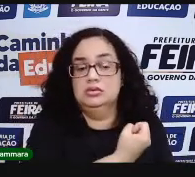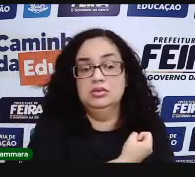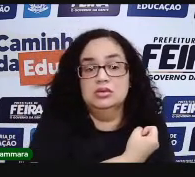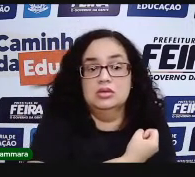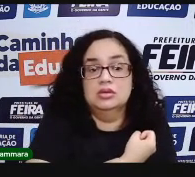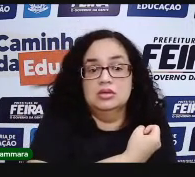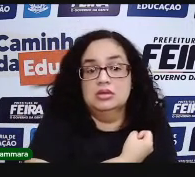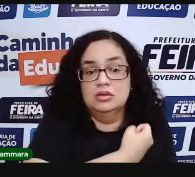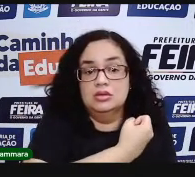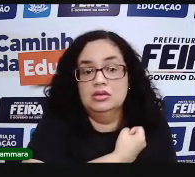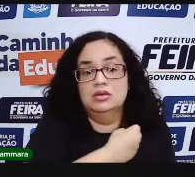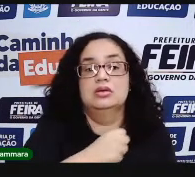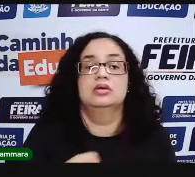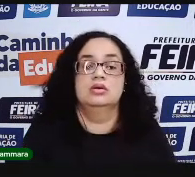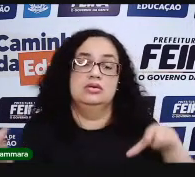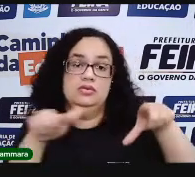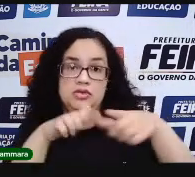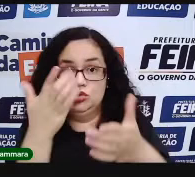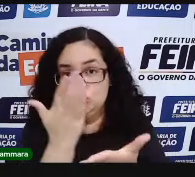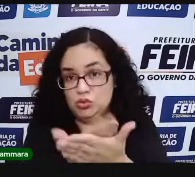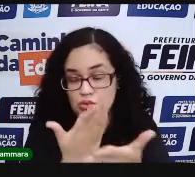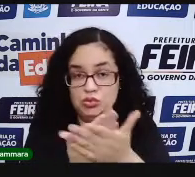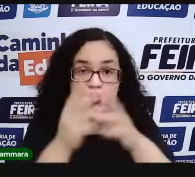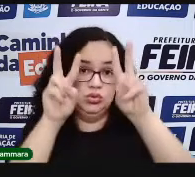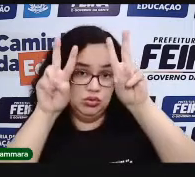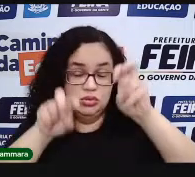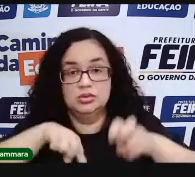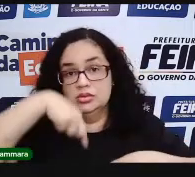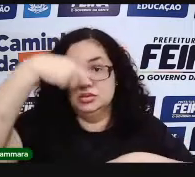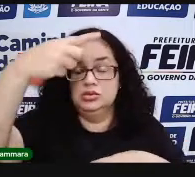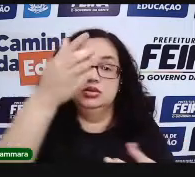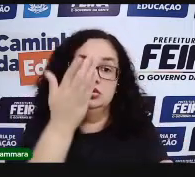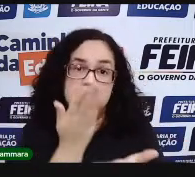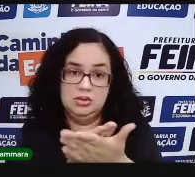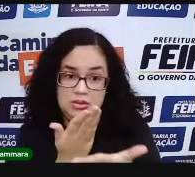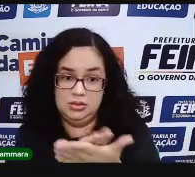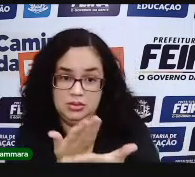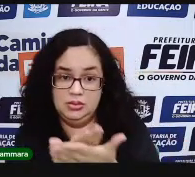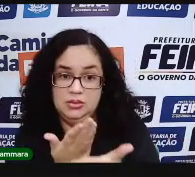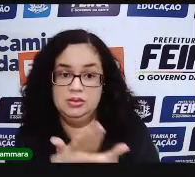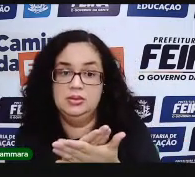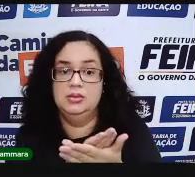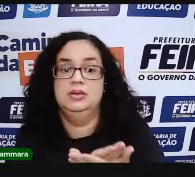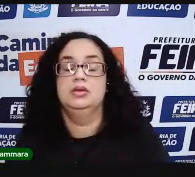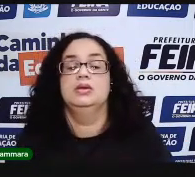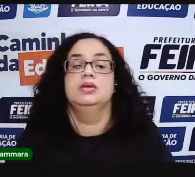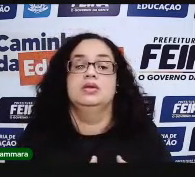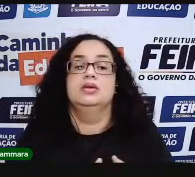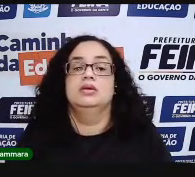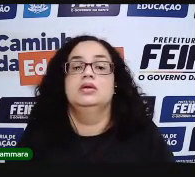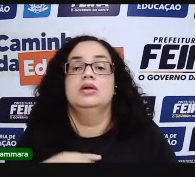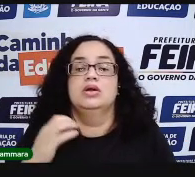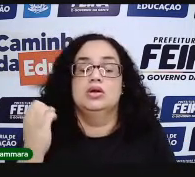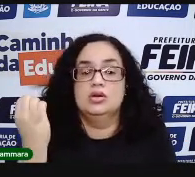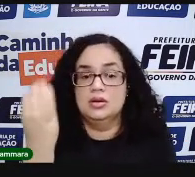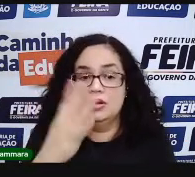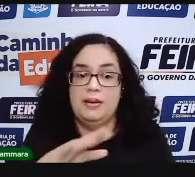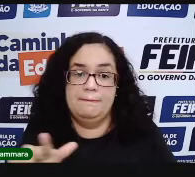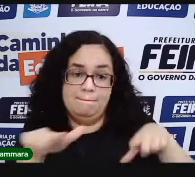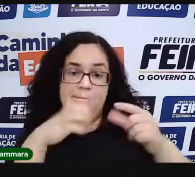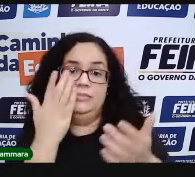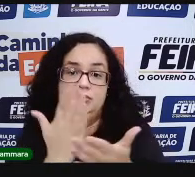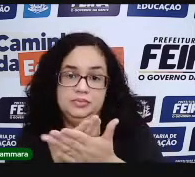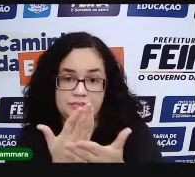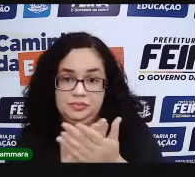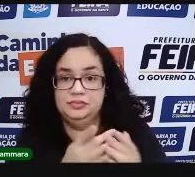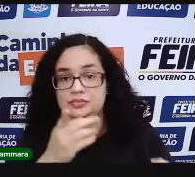ser abrangido. A gente vai trabalhar com ele. Esse assunto nas próximas aulas. Ele vai se tornar mais abrangente à medida que nós